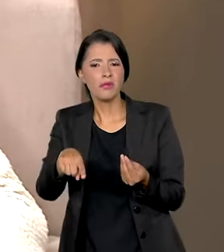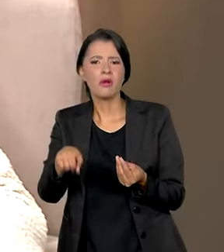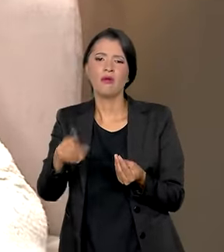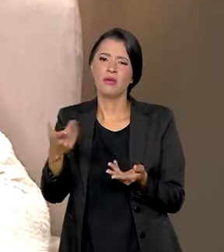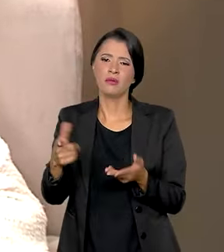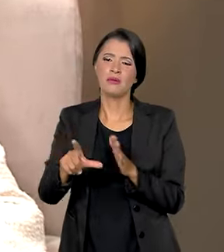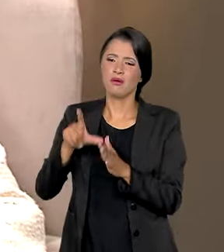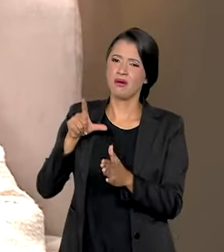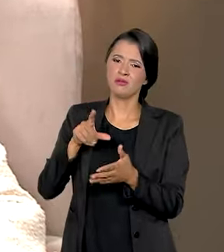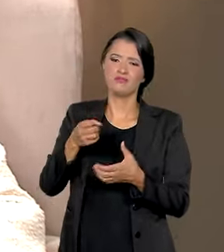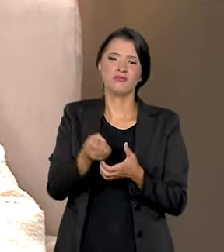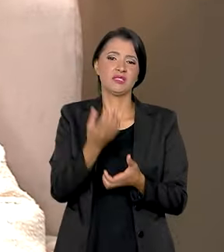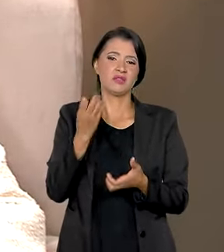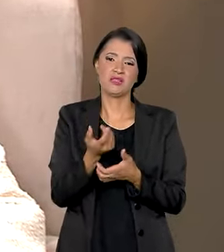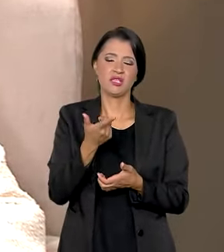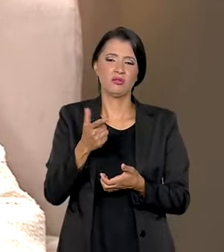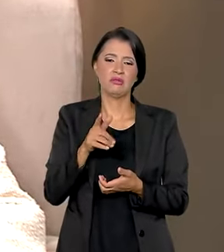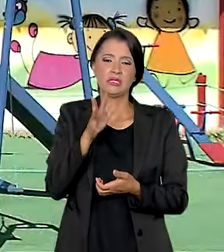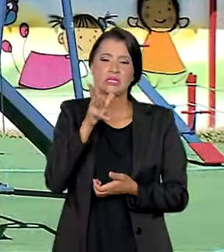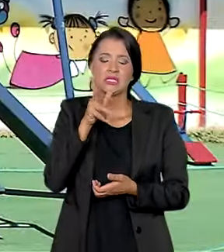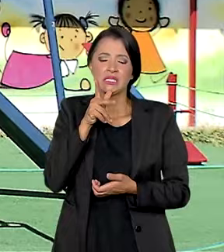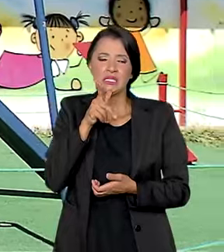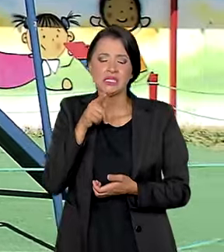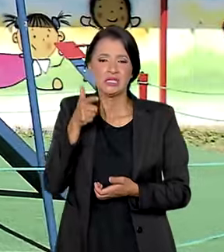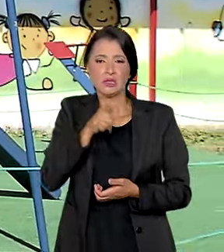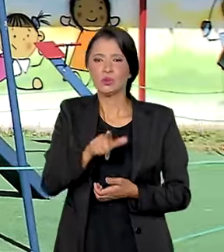o fracasso inicial da alfabetização.